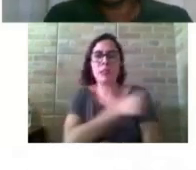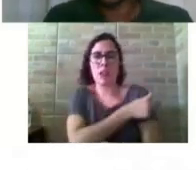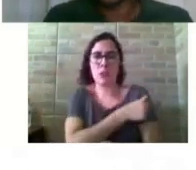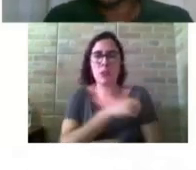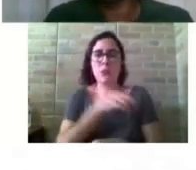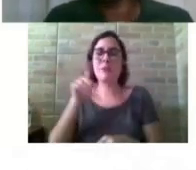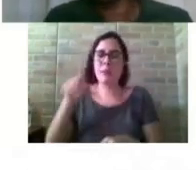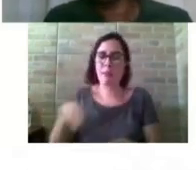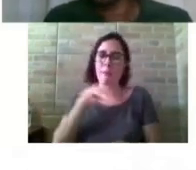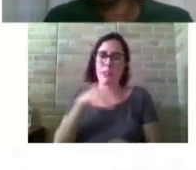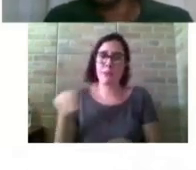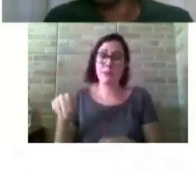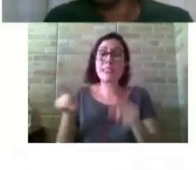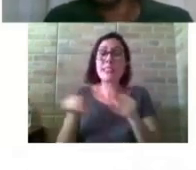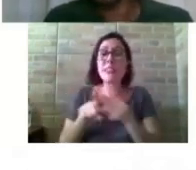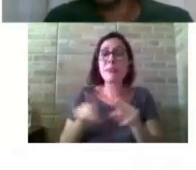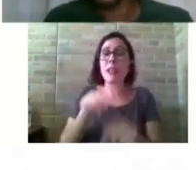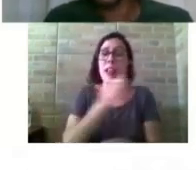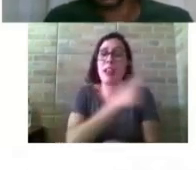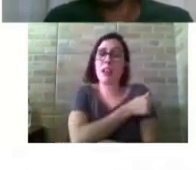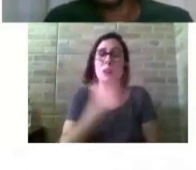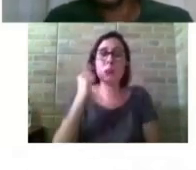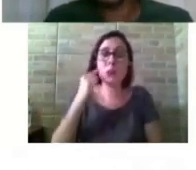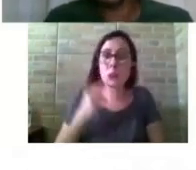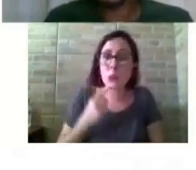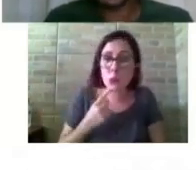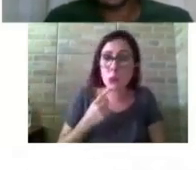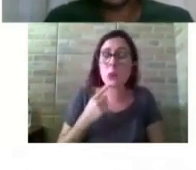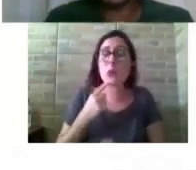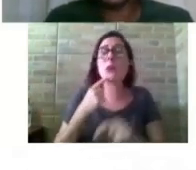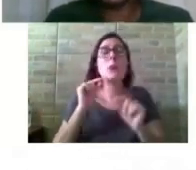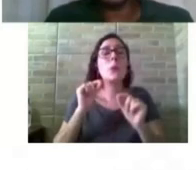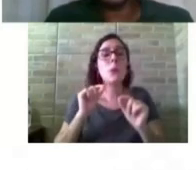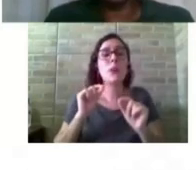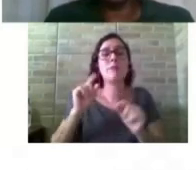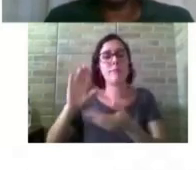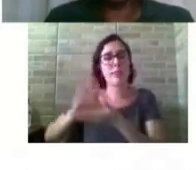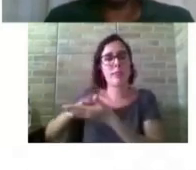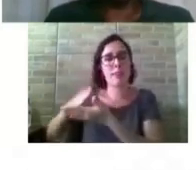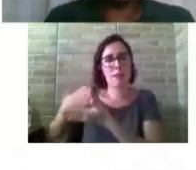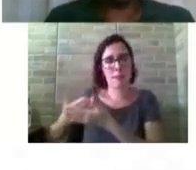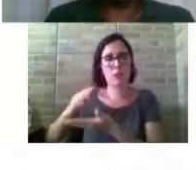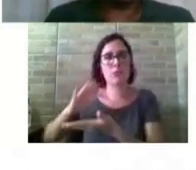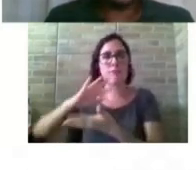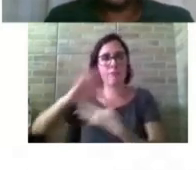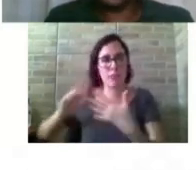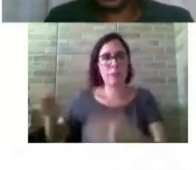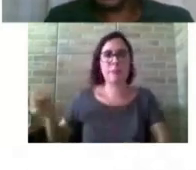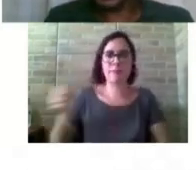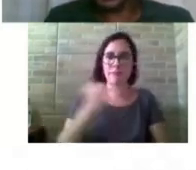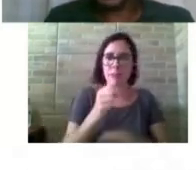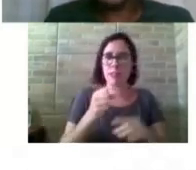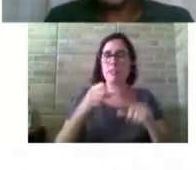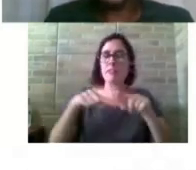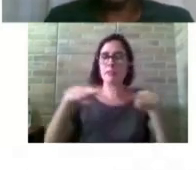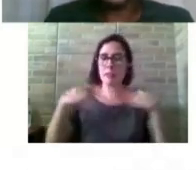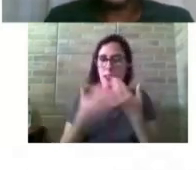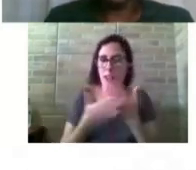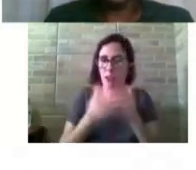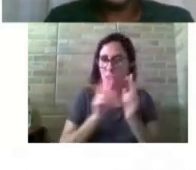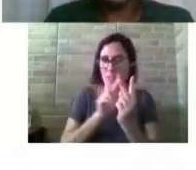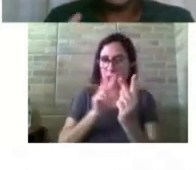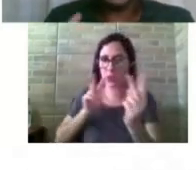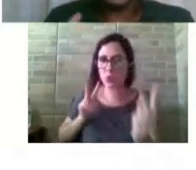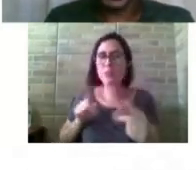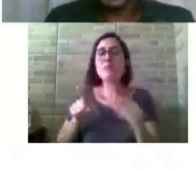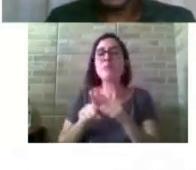que tiveram um acompanhamento dos nossos intérpretes de livros nas aulas, além da atuação desses profissionais, nas mais diversas